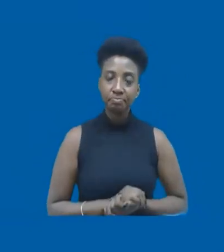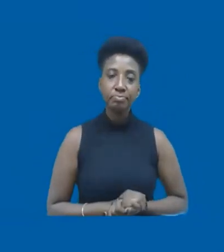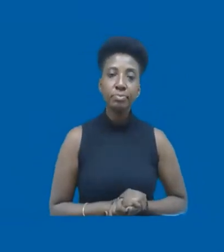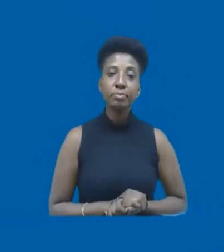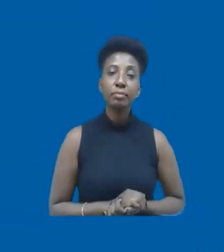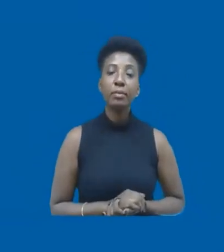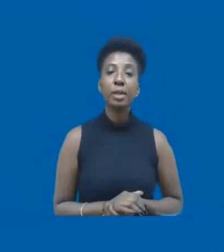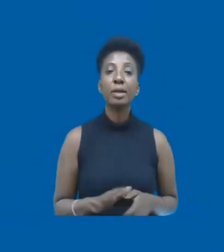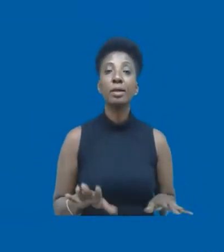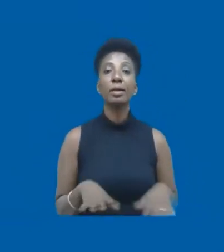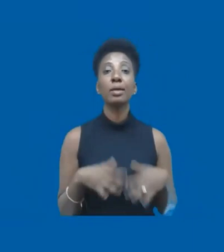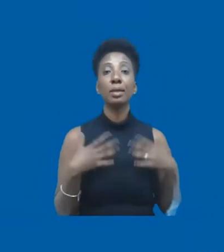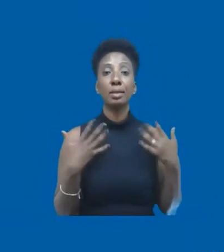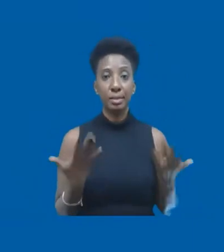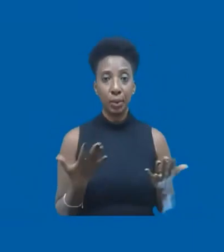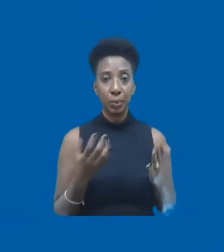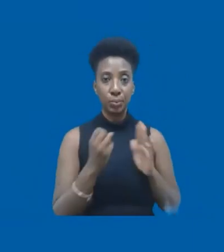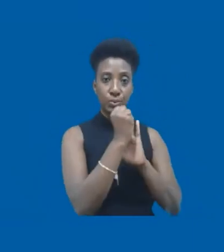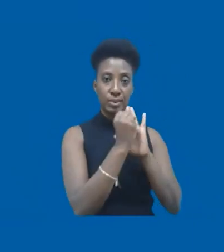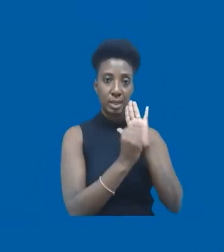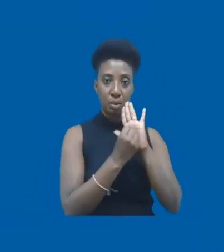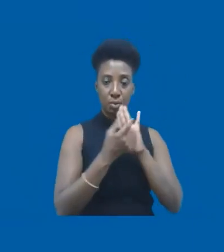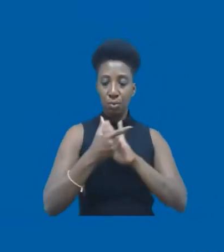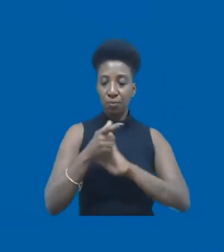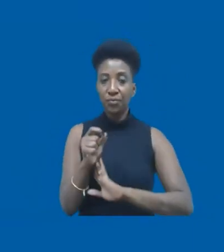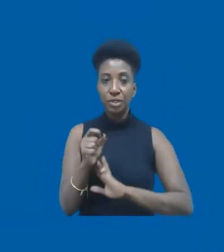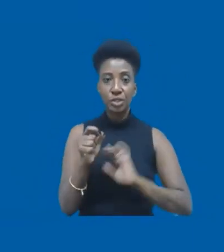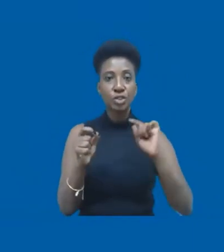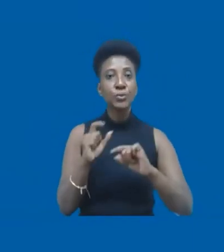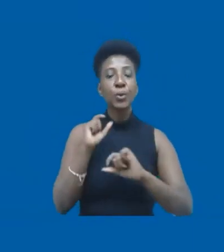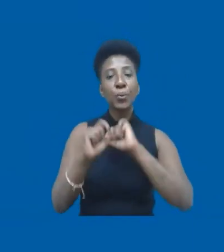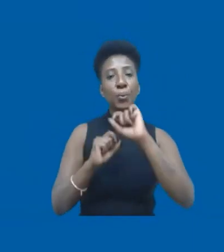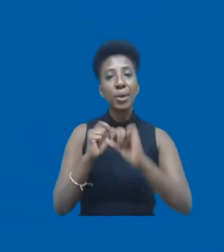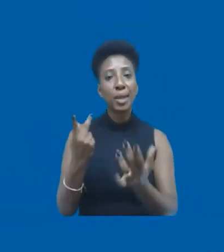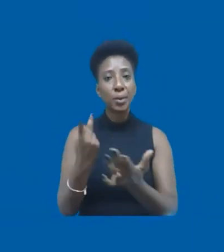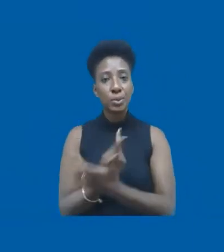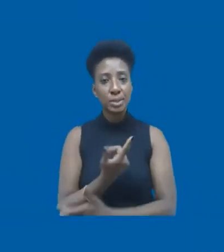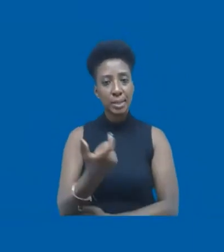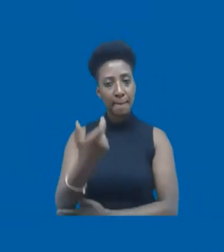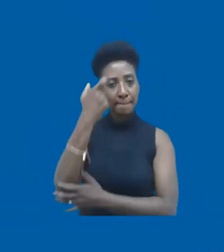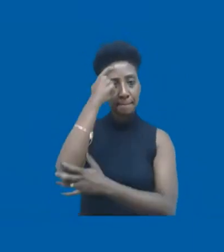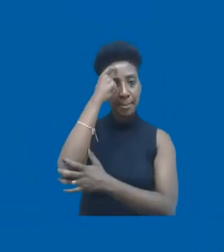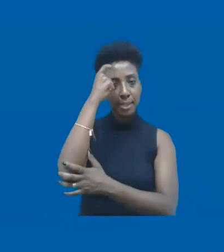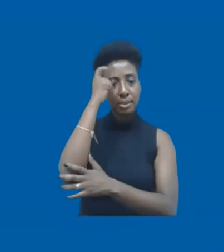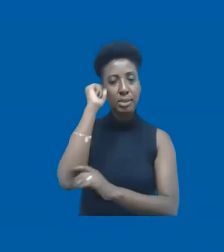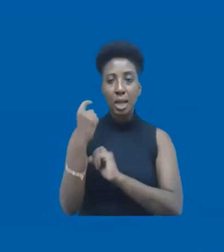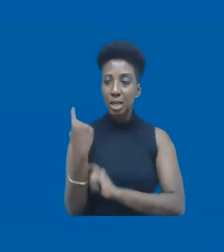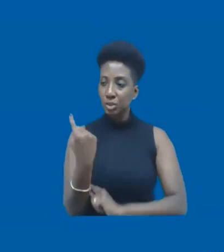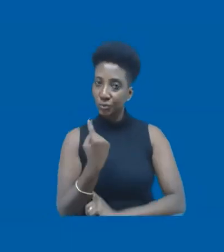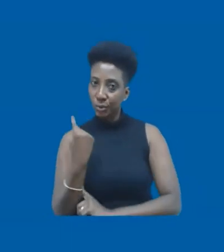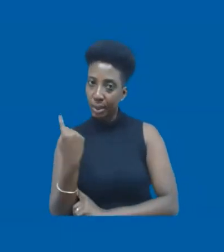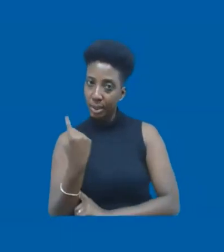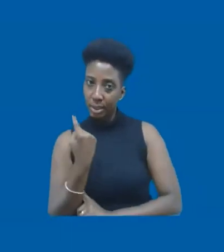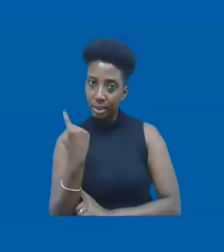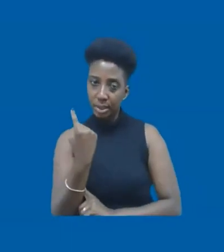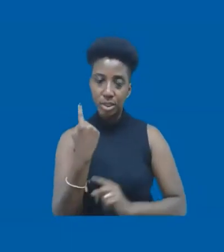século XX, predominava muito o pensamento individualista,